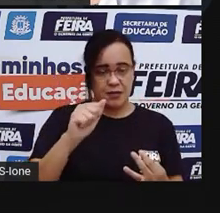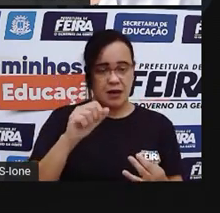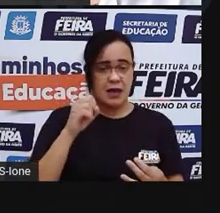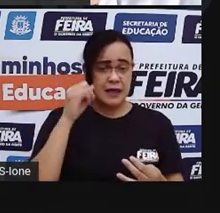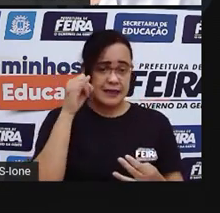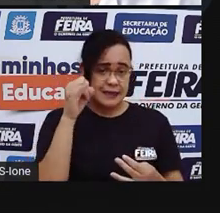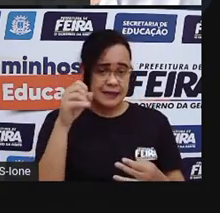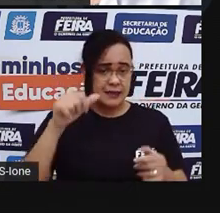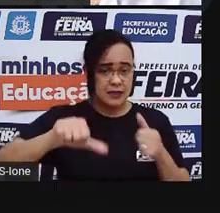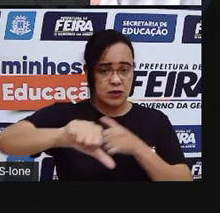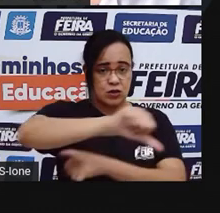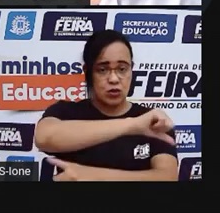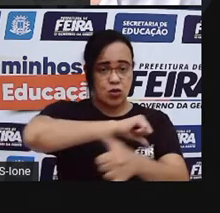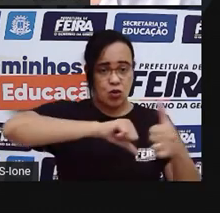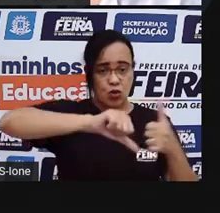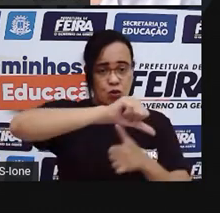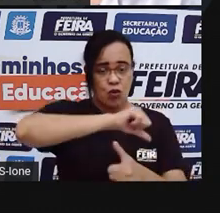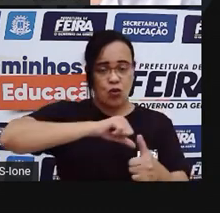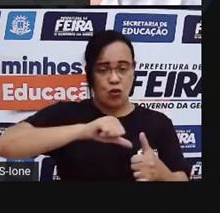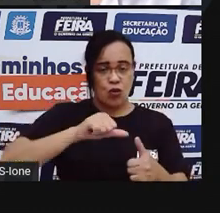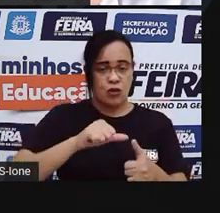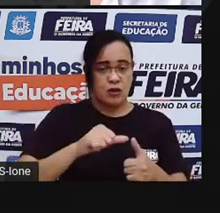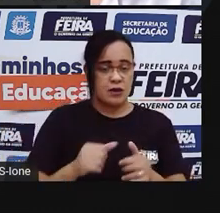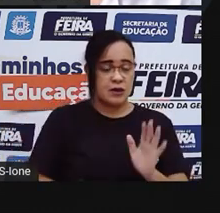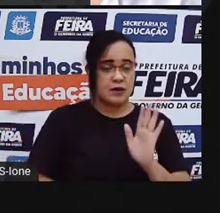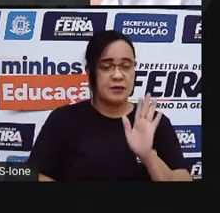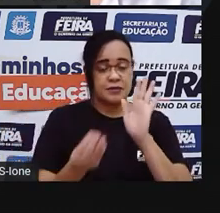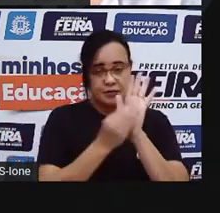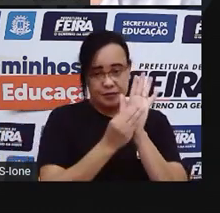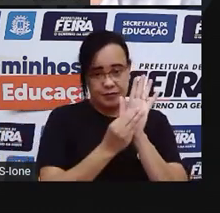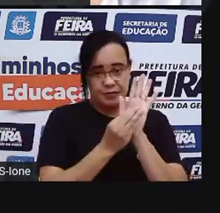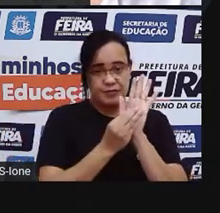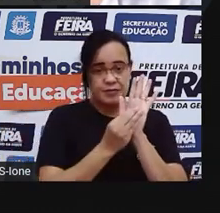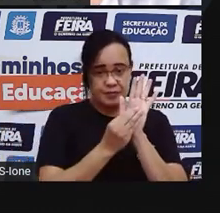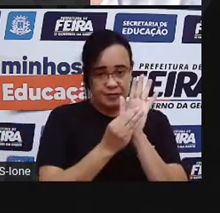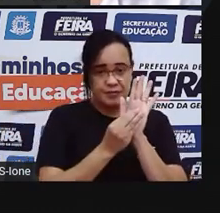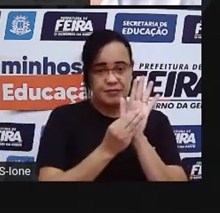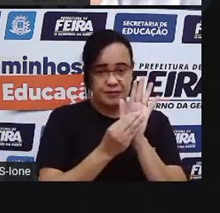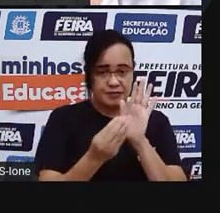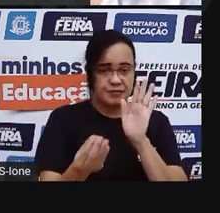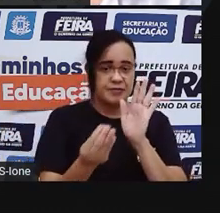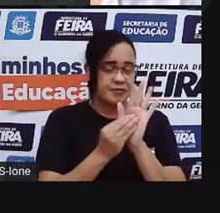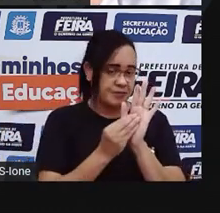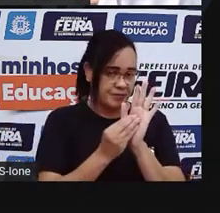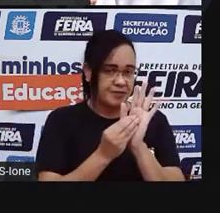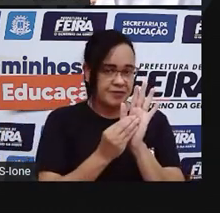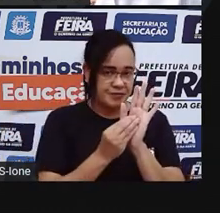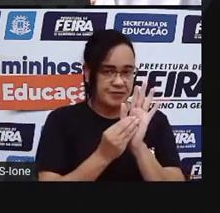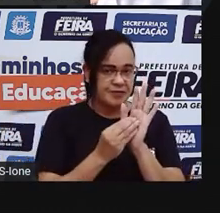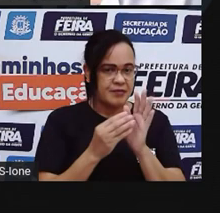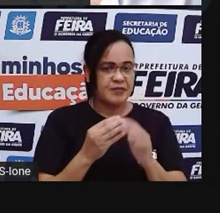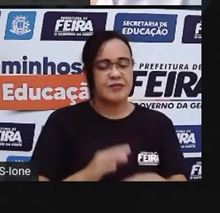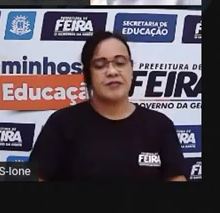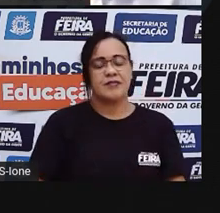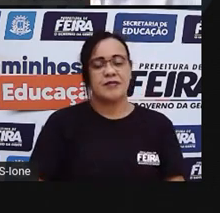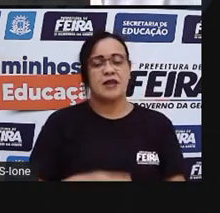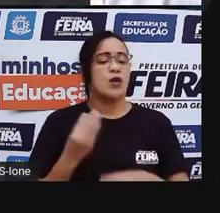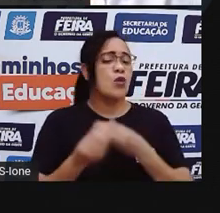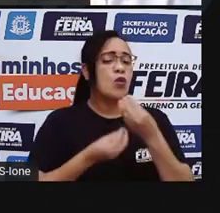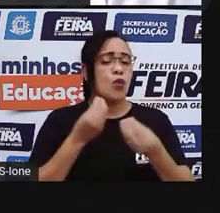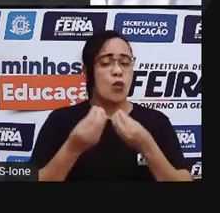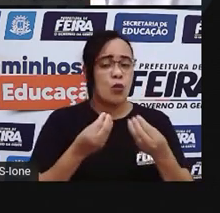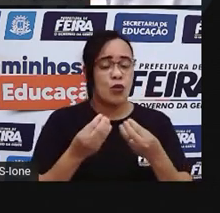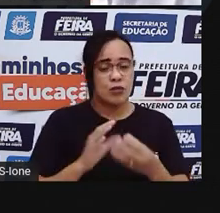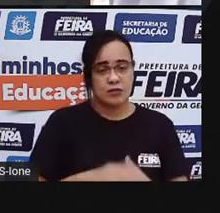Que eu Trocar uma letrinha Acrescentar na verdade Essa aqui não é pra trocar não É pra acrescentar Pra escrever a palavra